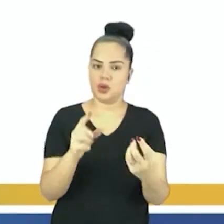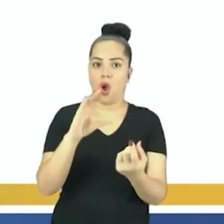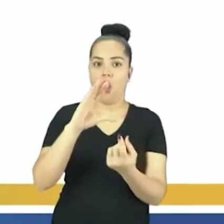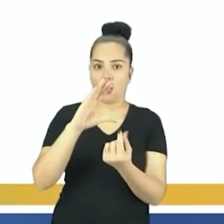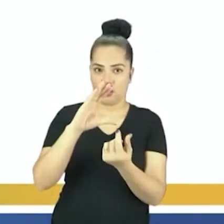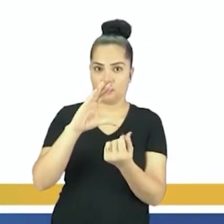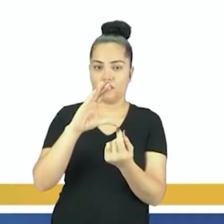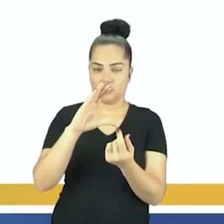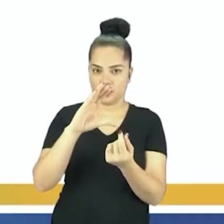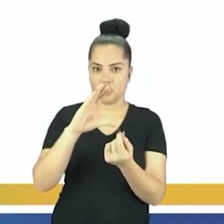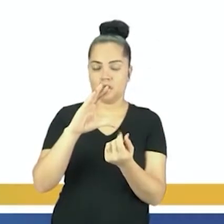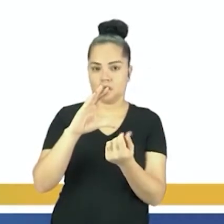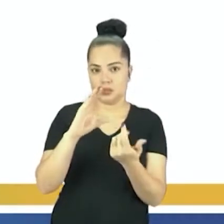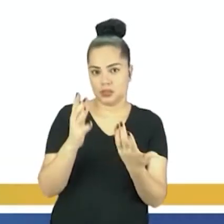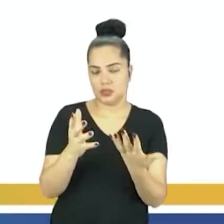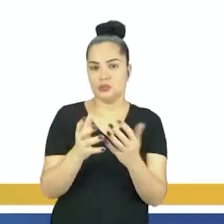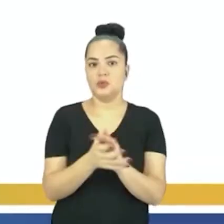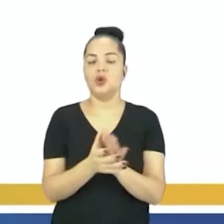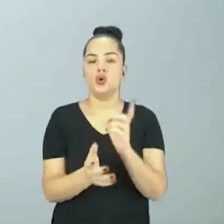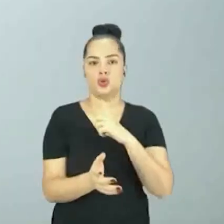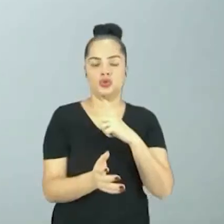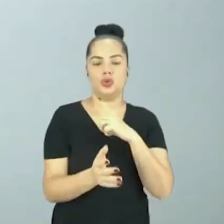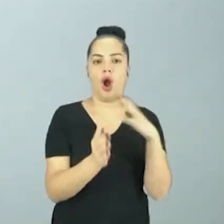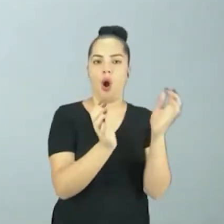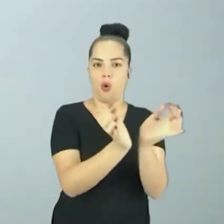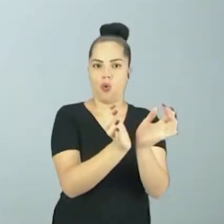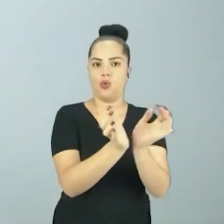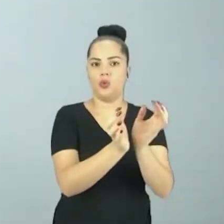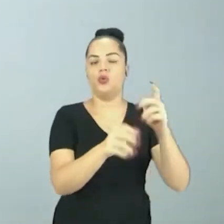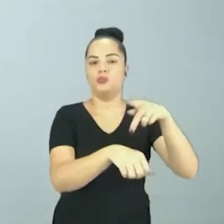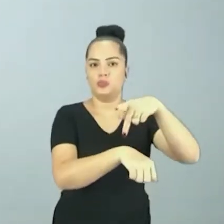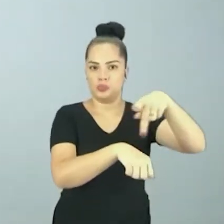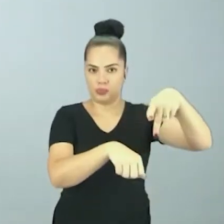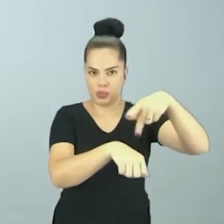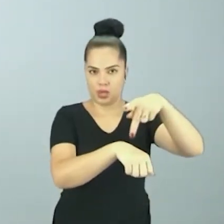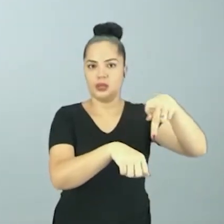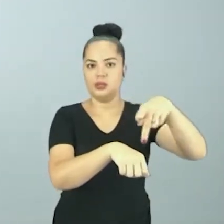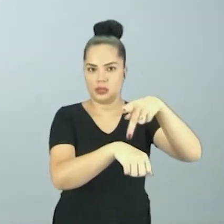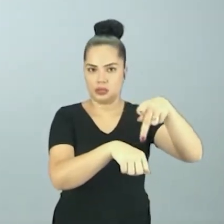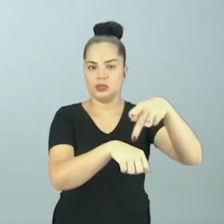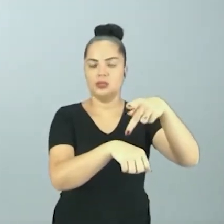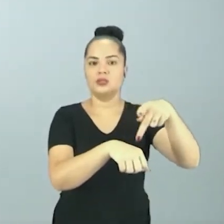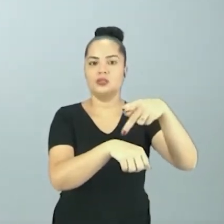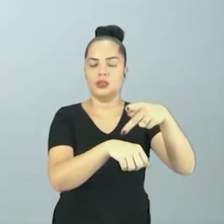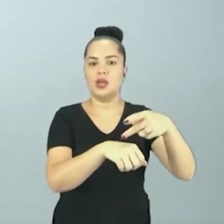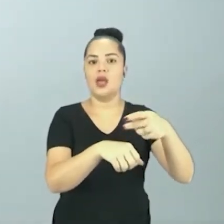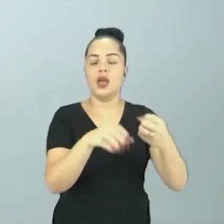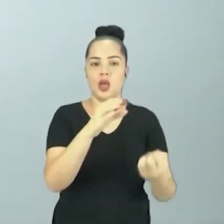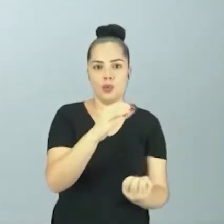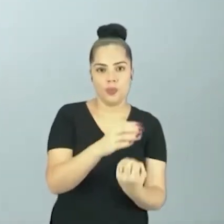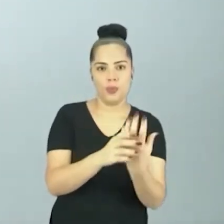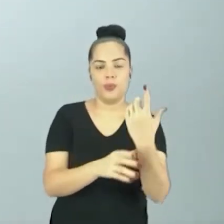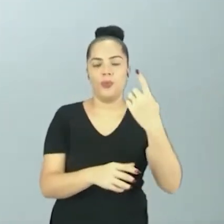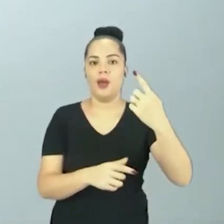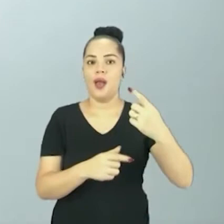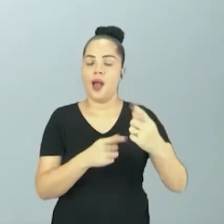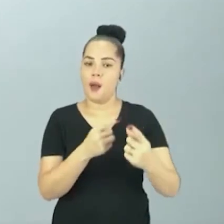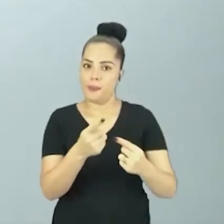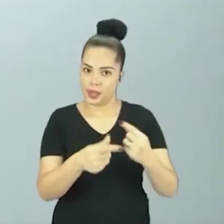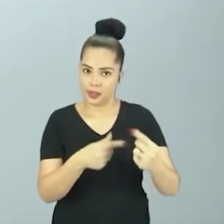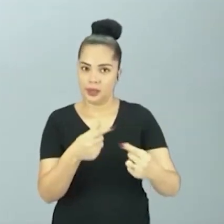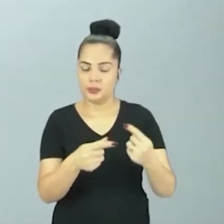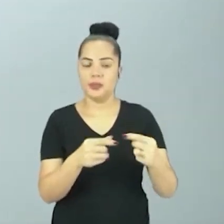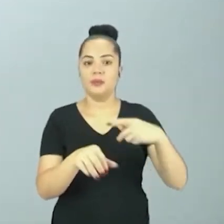estamos referindo a esse bloco de países que representam os fornecedores de matérias-primas para os países